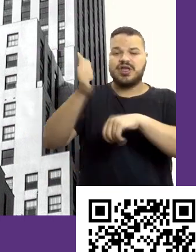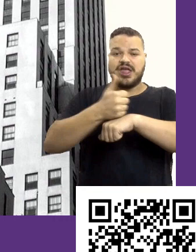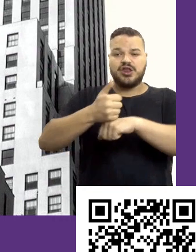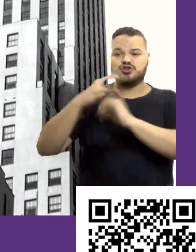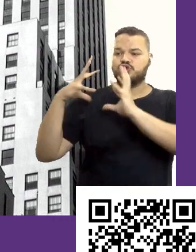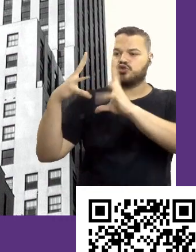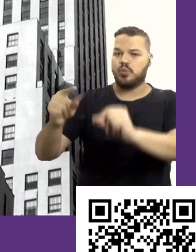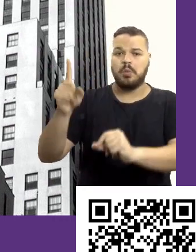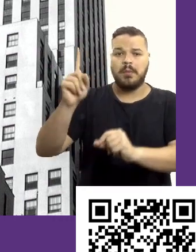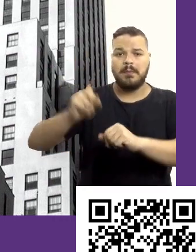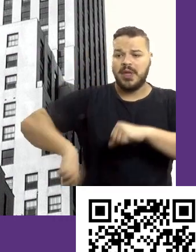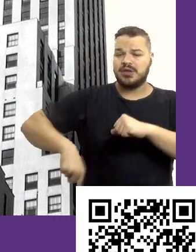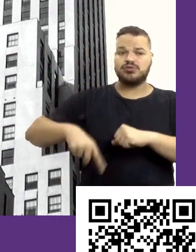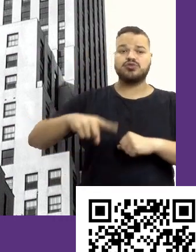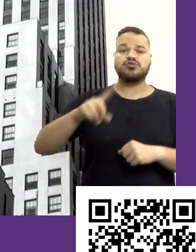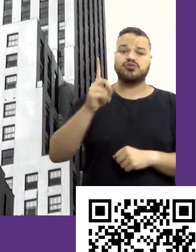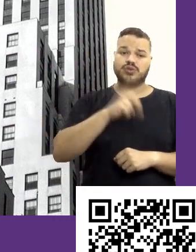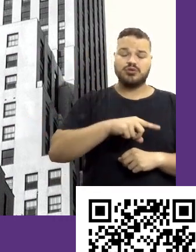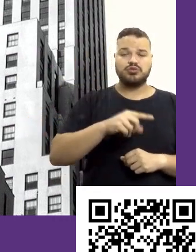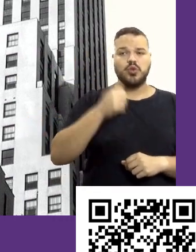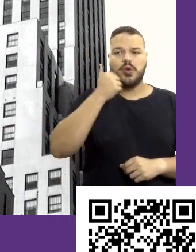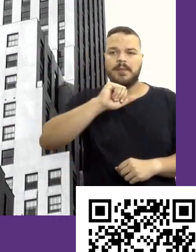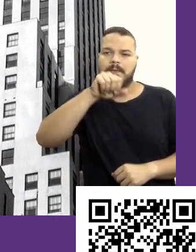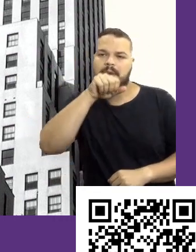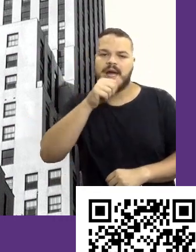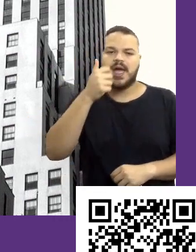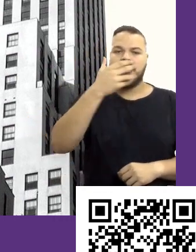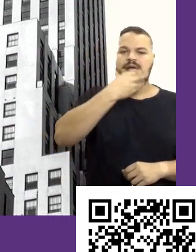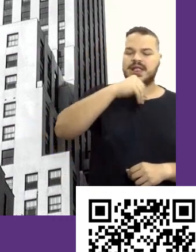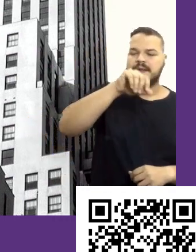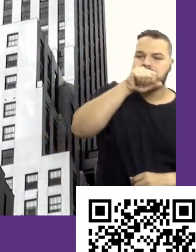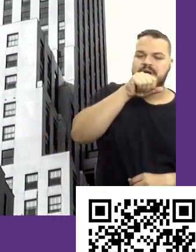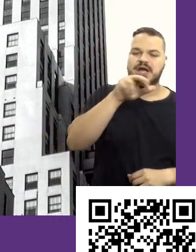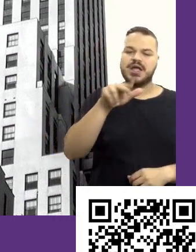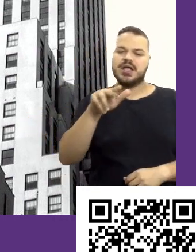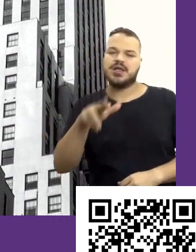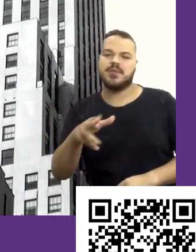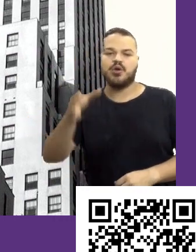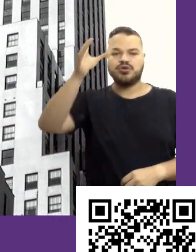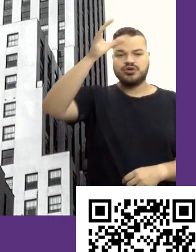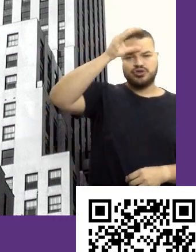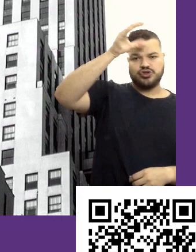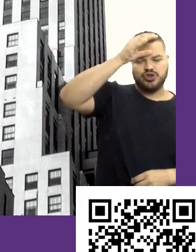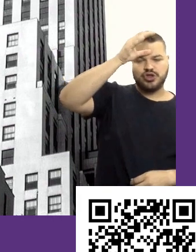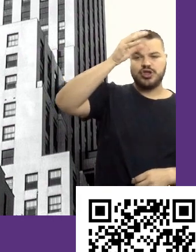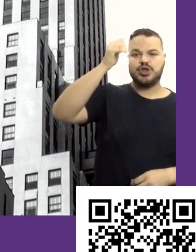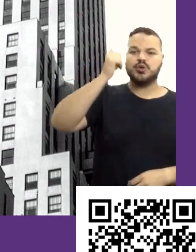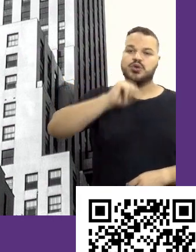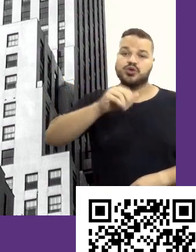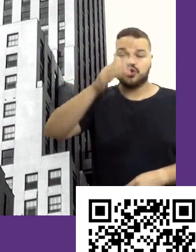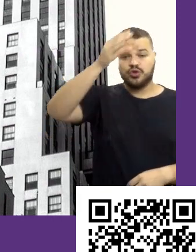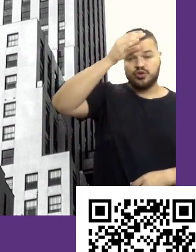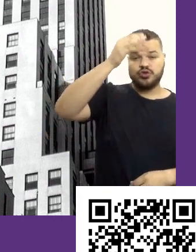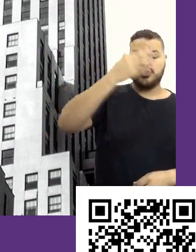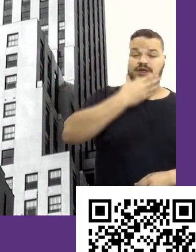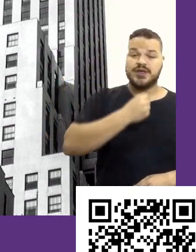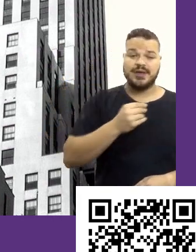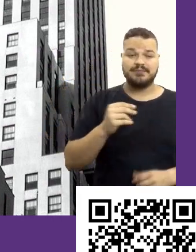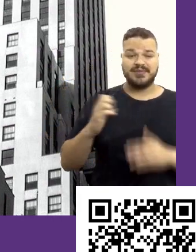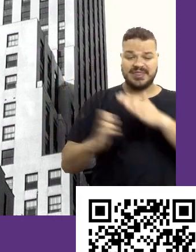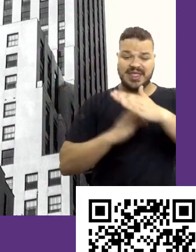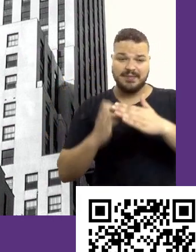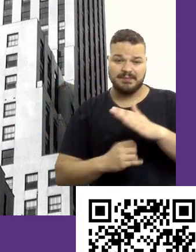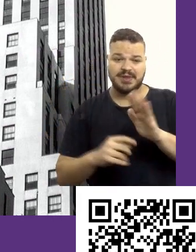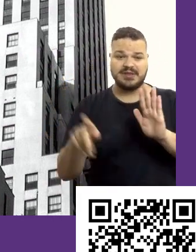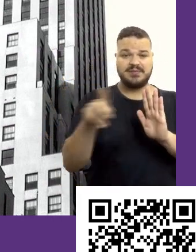Eles estavam vivendo um projeto de vida que era do pai, da mãe, do irmão, do tio, da tia, da empresa que ele trabalhava, da